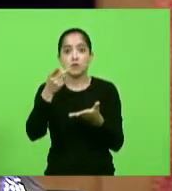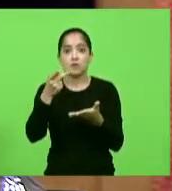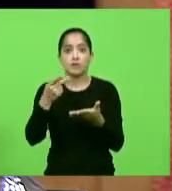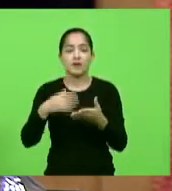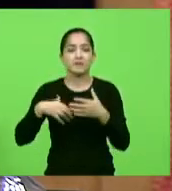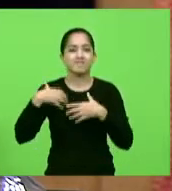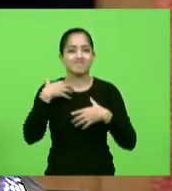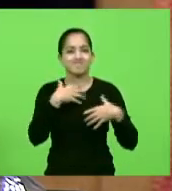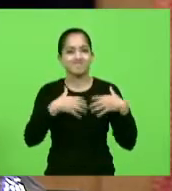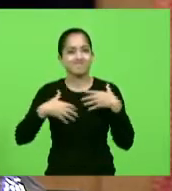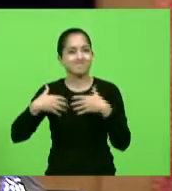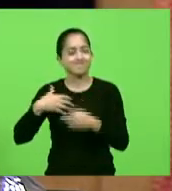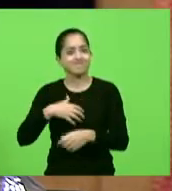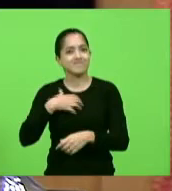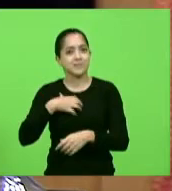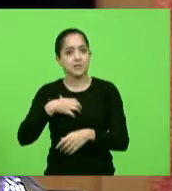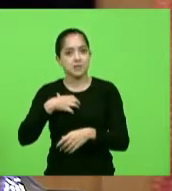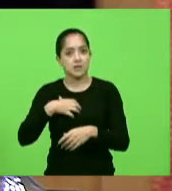revolta ver